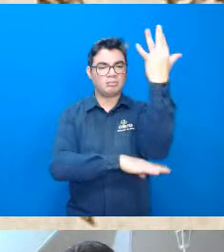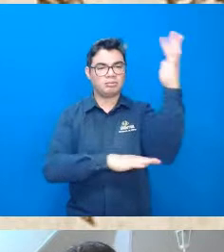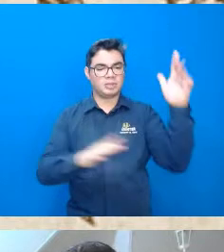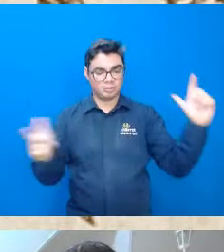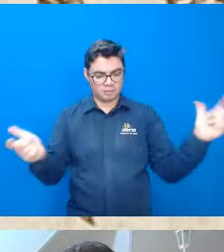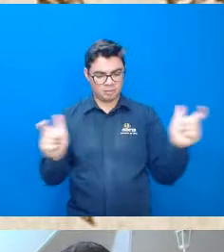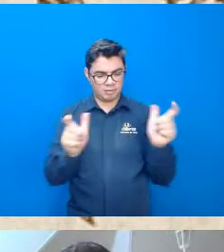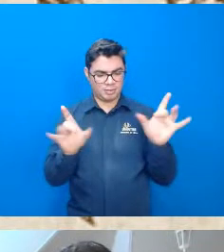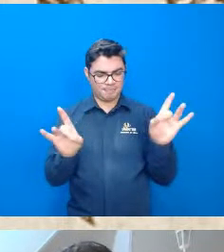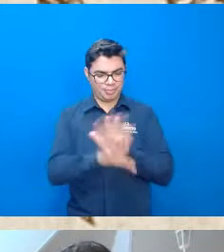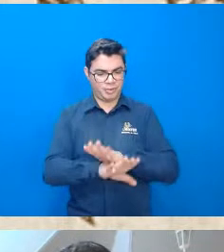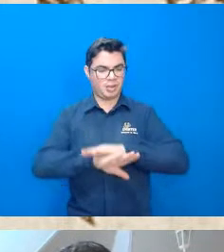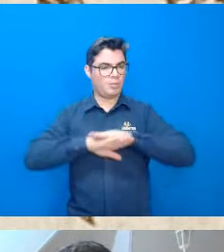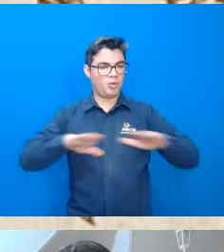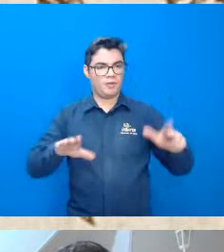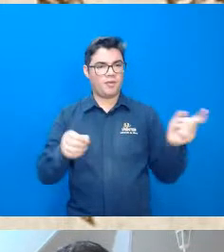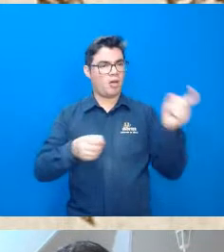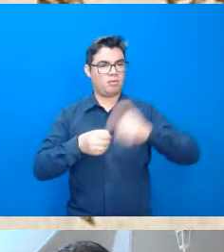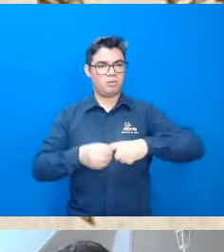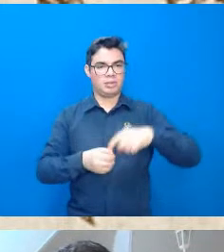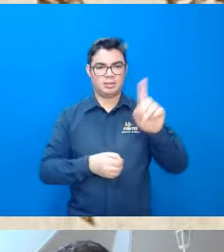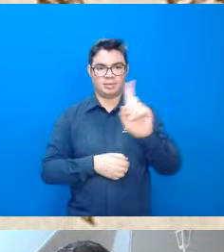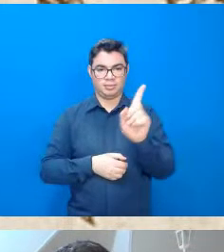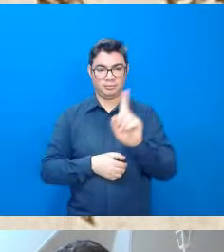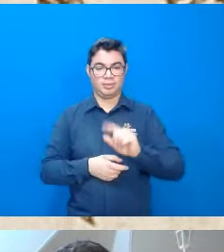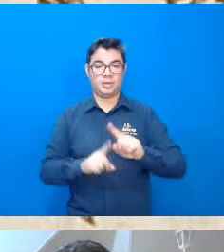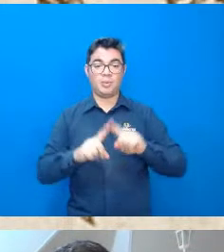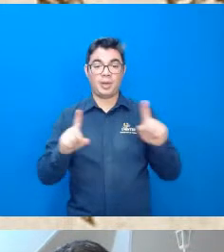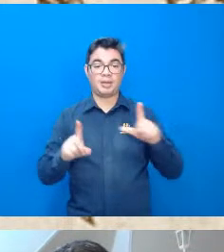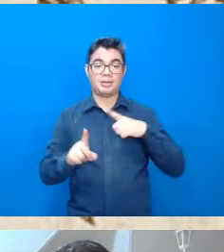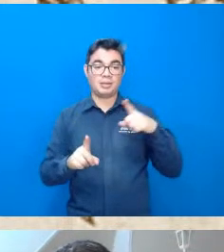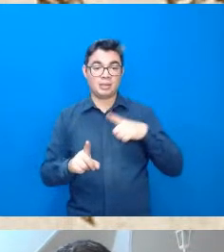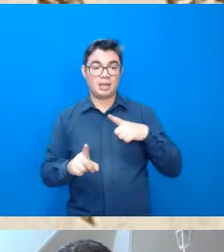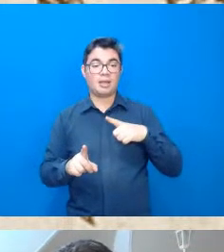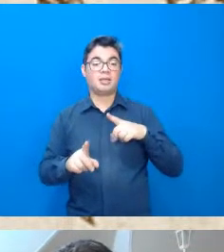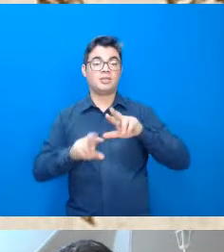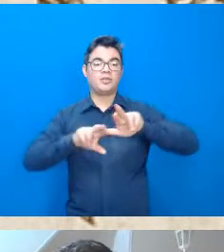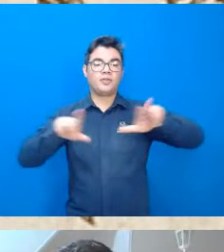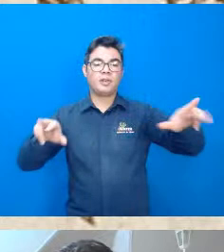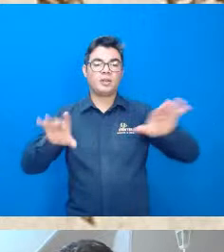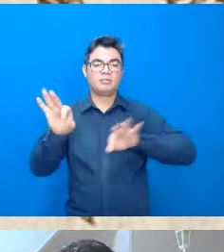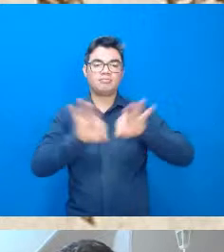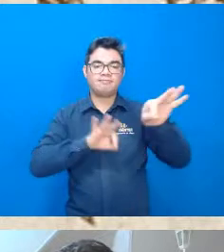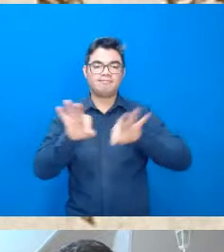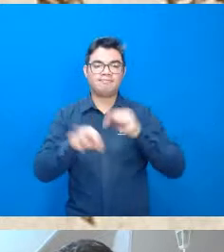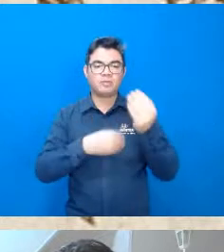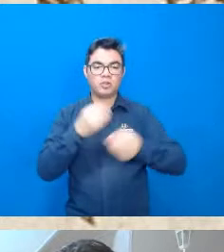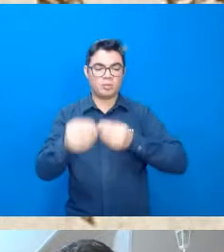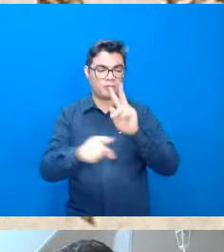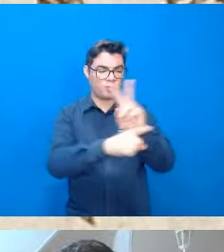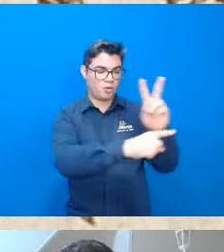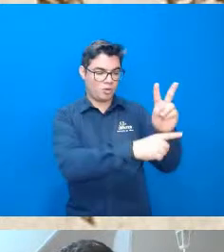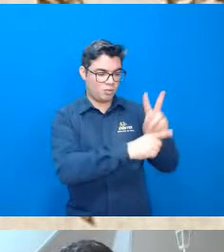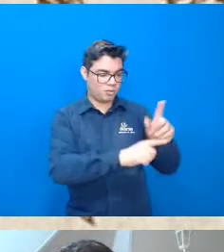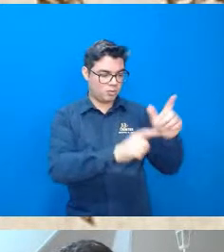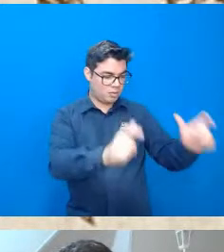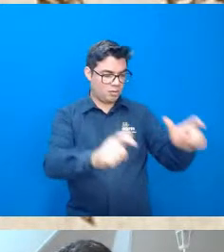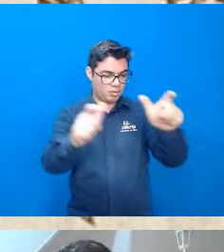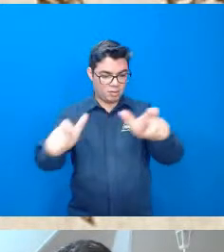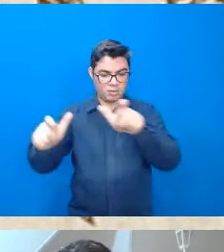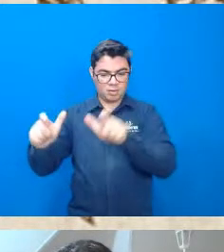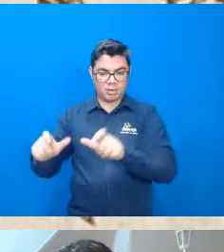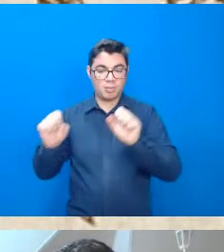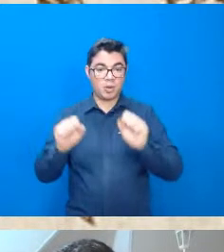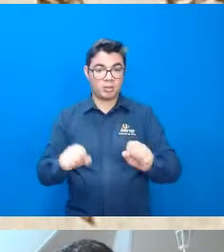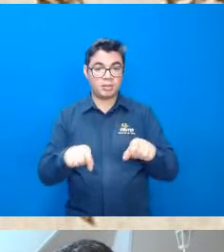acabou e aí tem diferentes critérios dentro das organizações que focam na conservação critérios de extinção